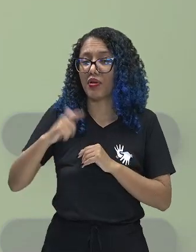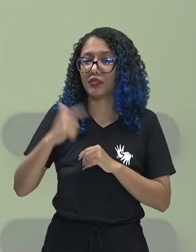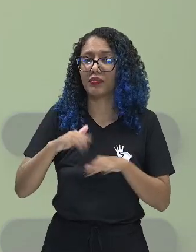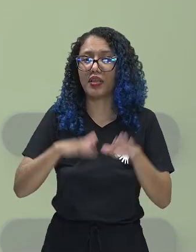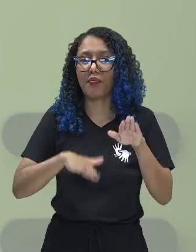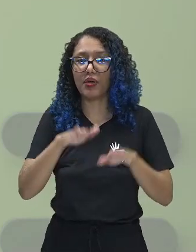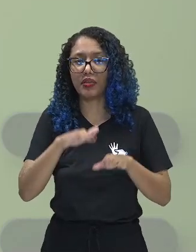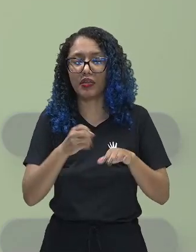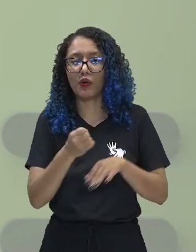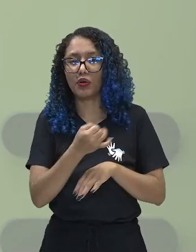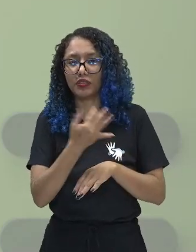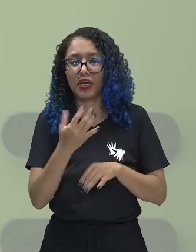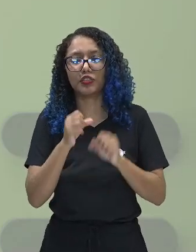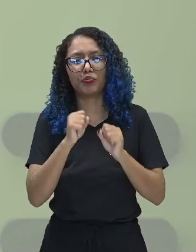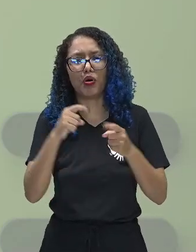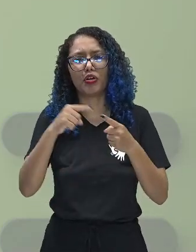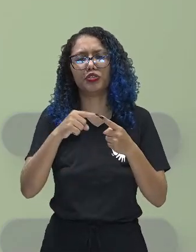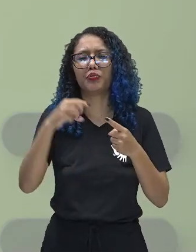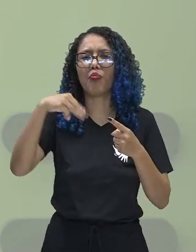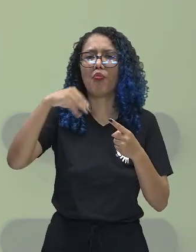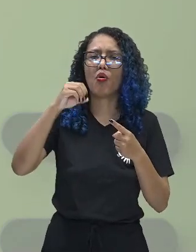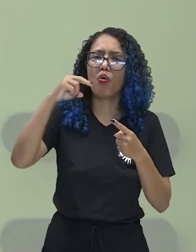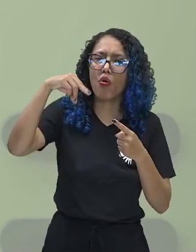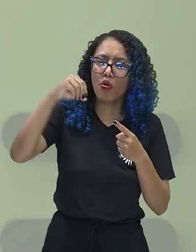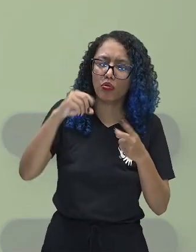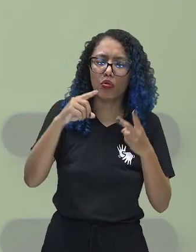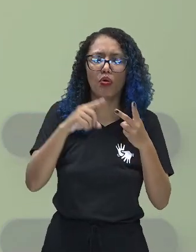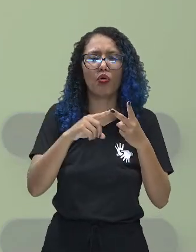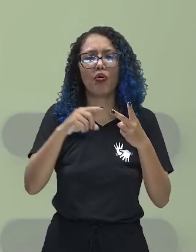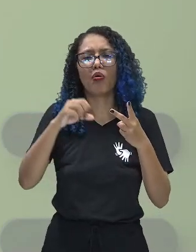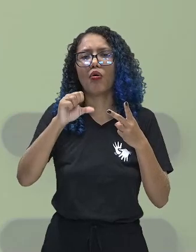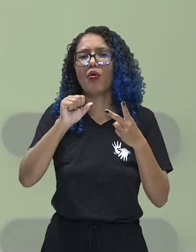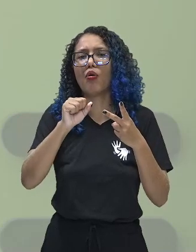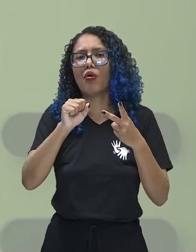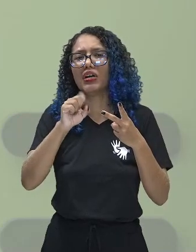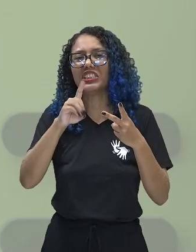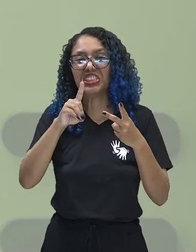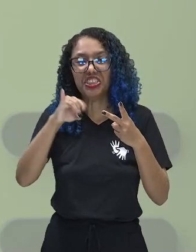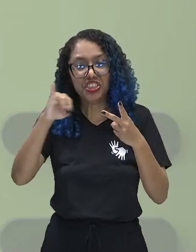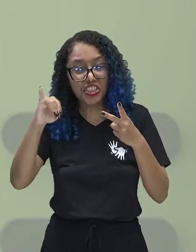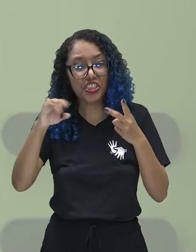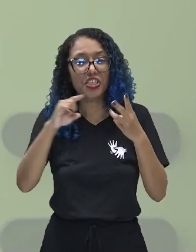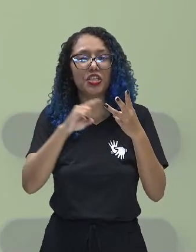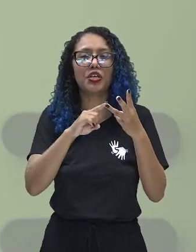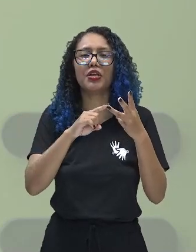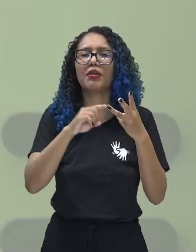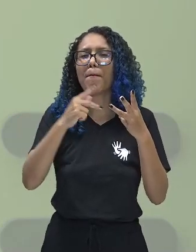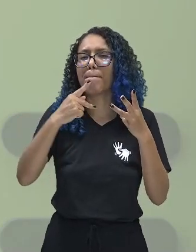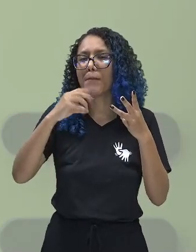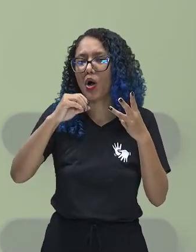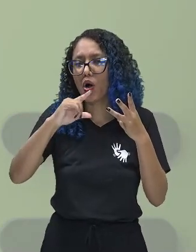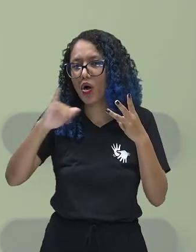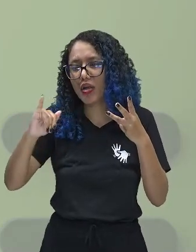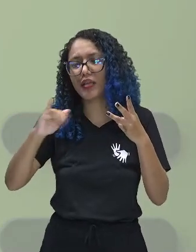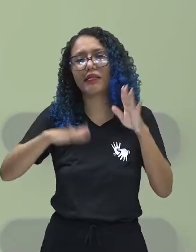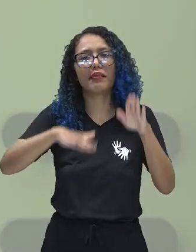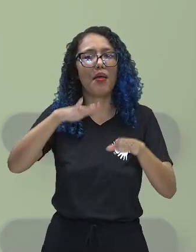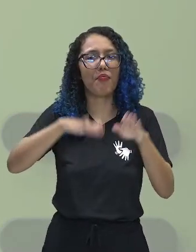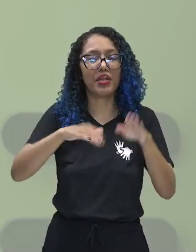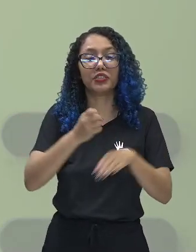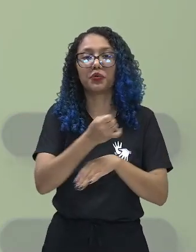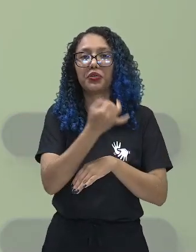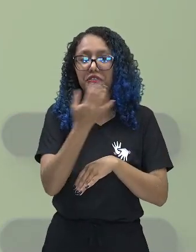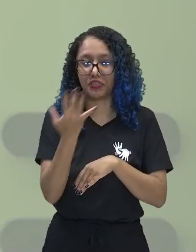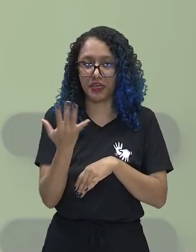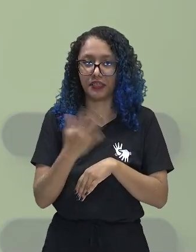classificação entre monossacarídeos, disacarídeos e polissacarídeos, e assim por diante. Lembrando que a função principal dos